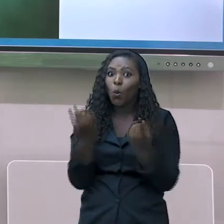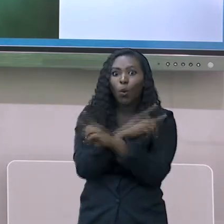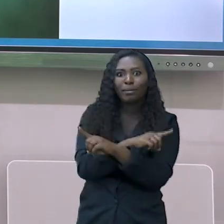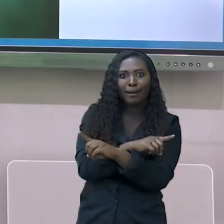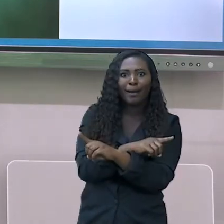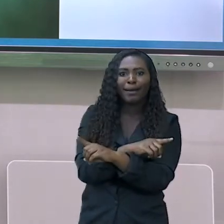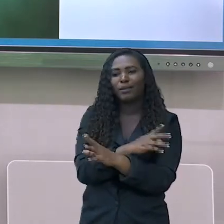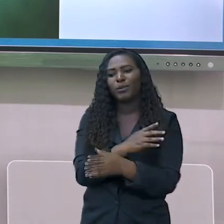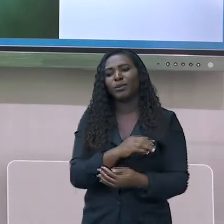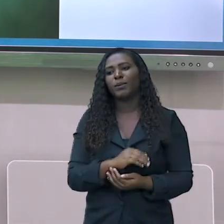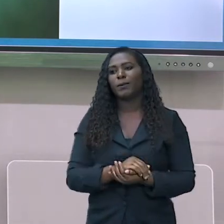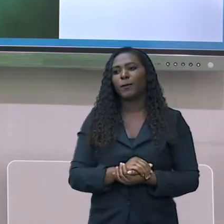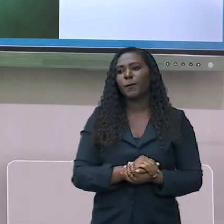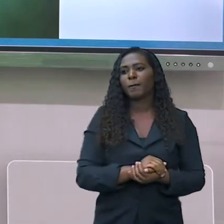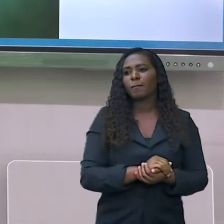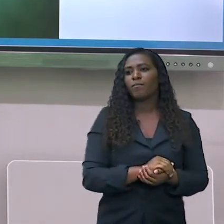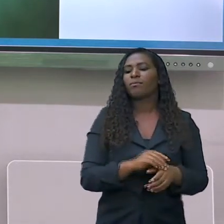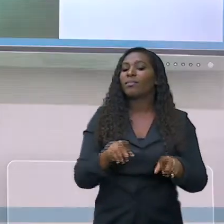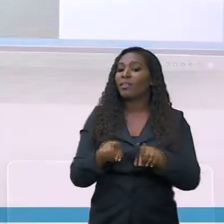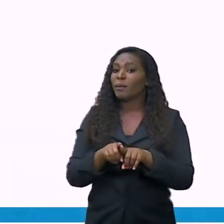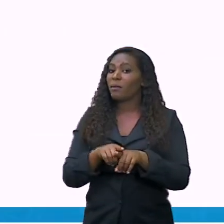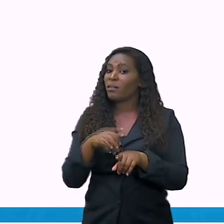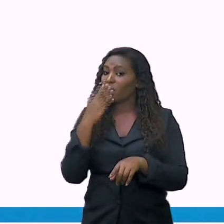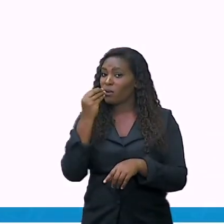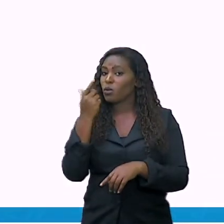Aqui mais uma foto do mar morto.